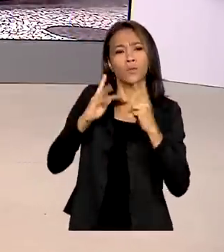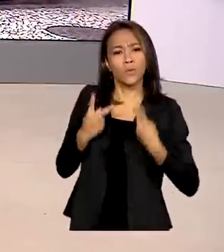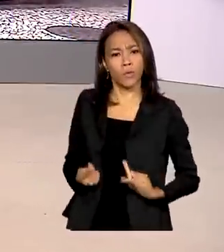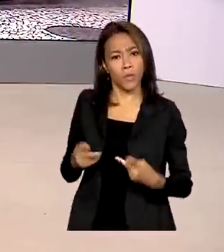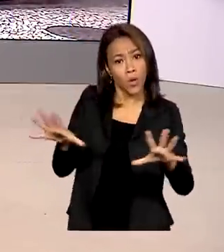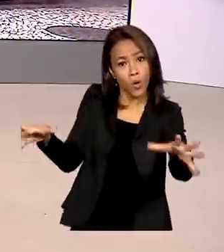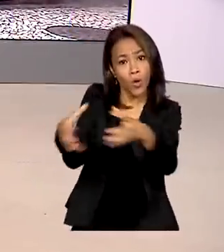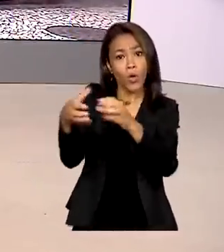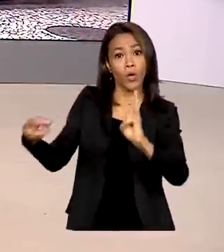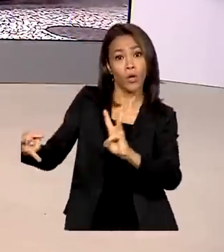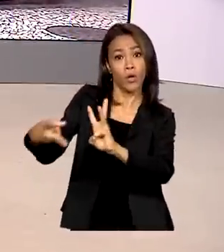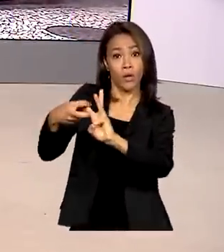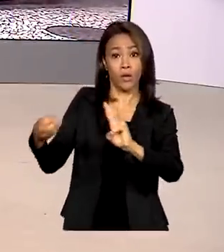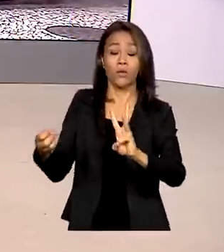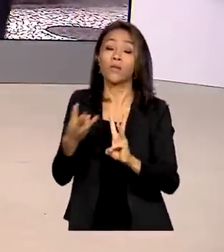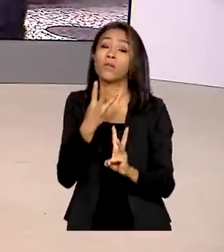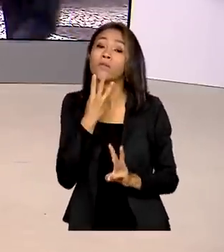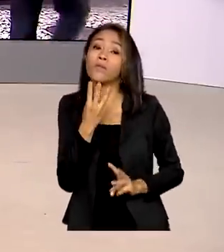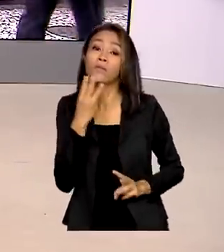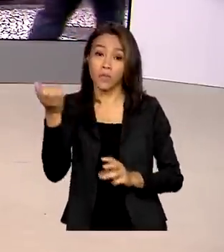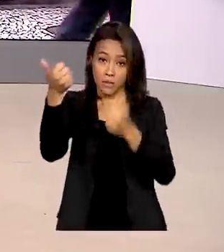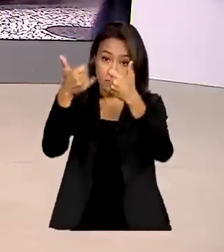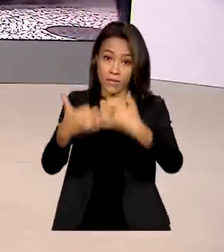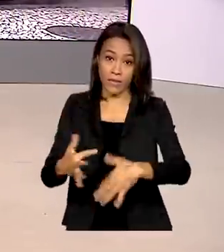vivo pra gente. Cláudia, bom dia pra você.